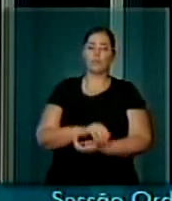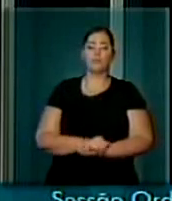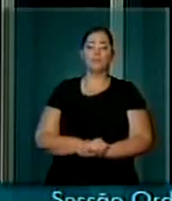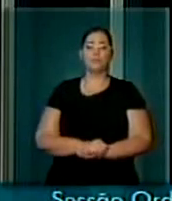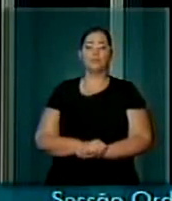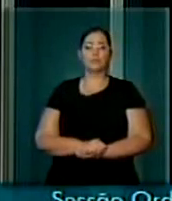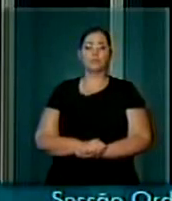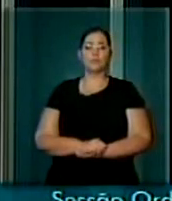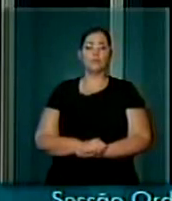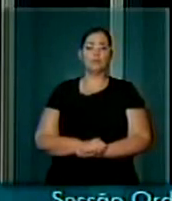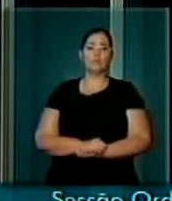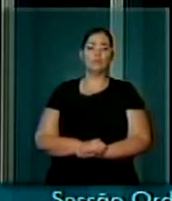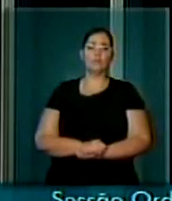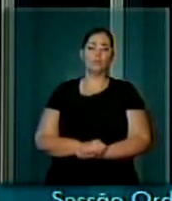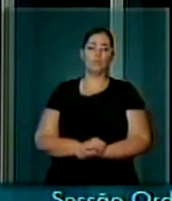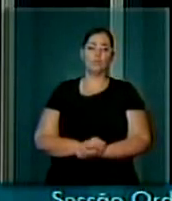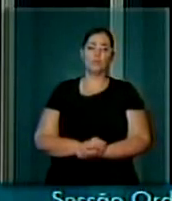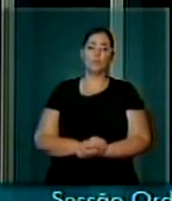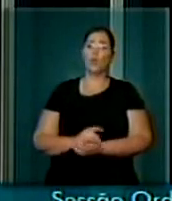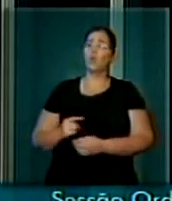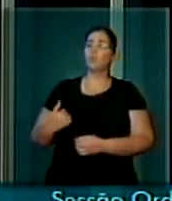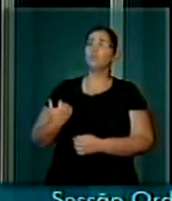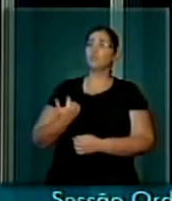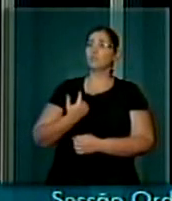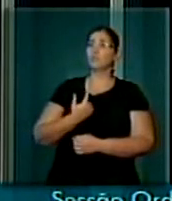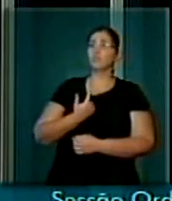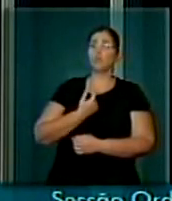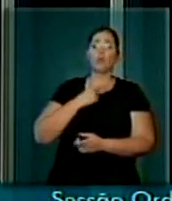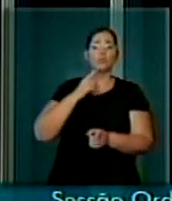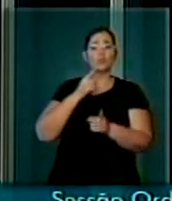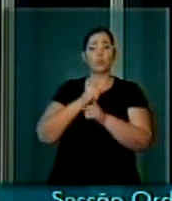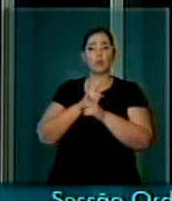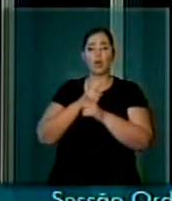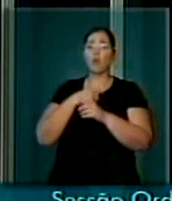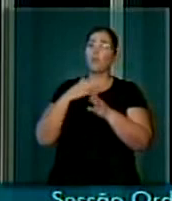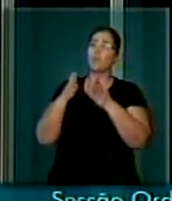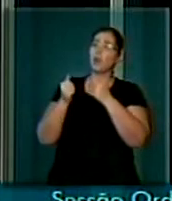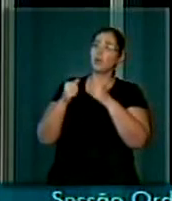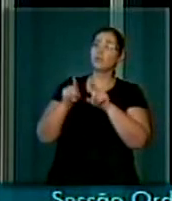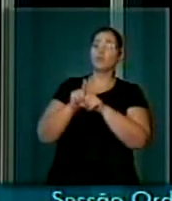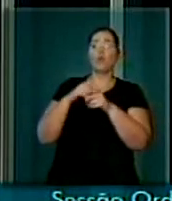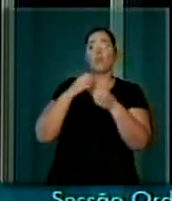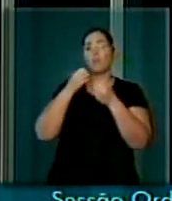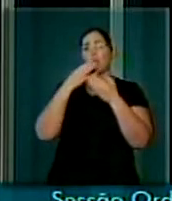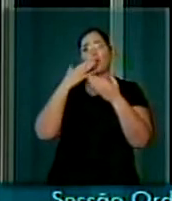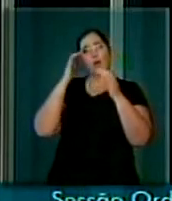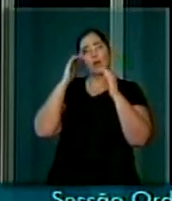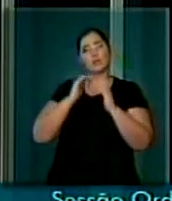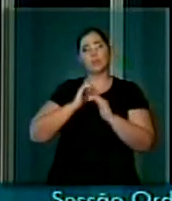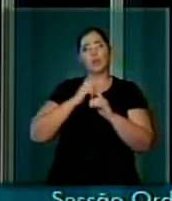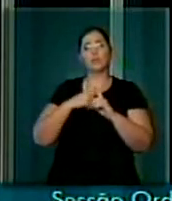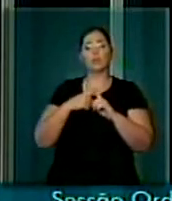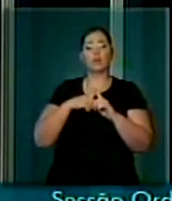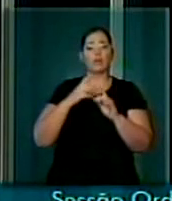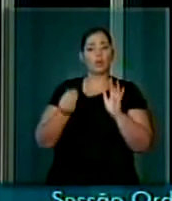A dignificação nossa, graças a Deus, foi atendida. No Piauí foram contempladas,